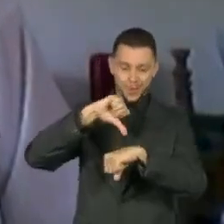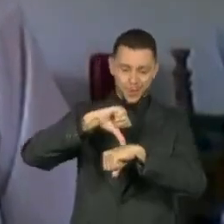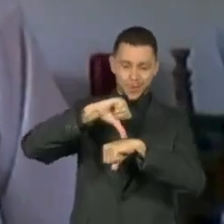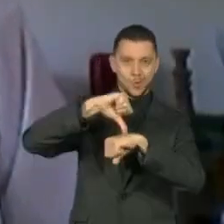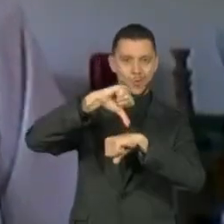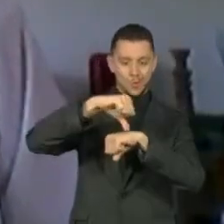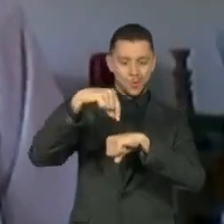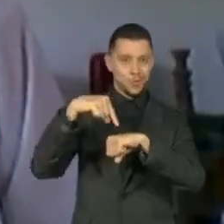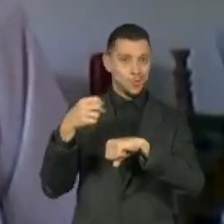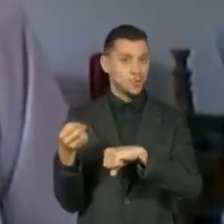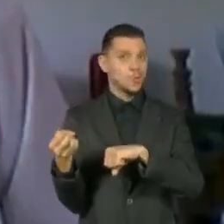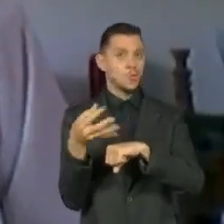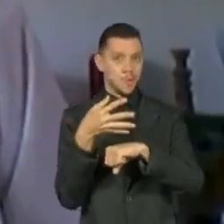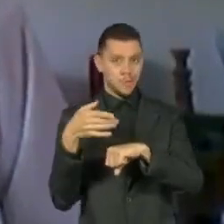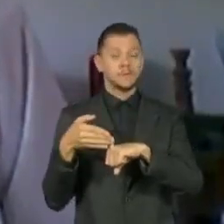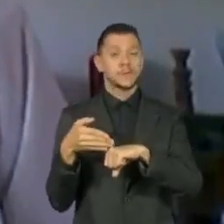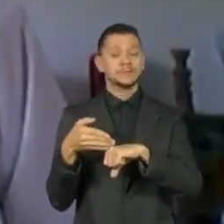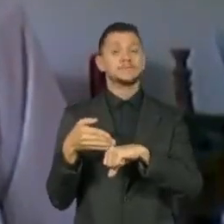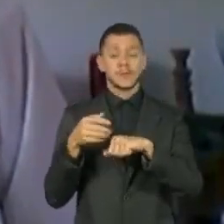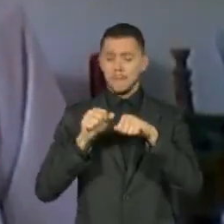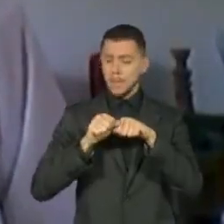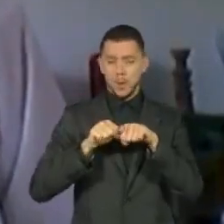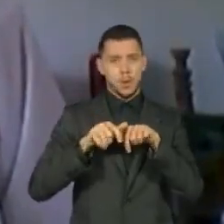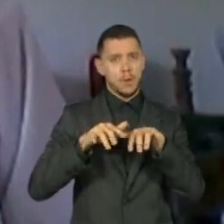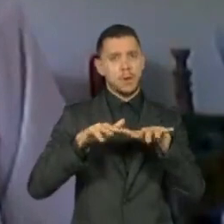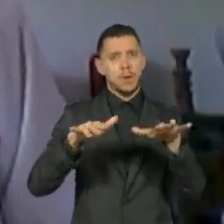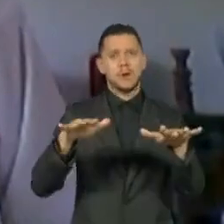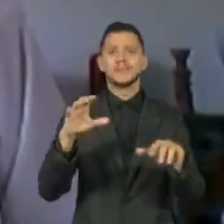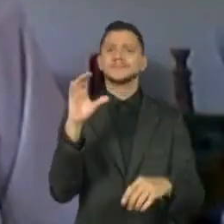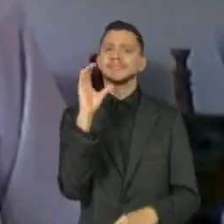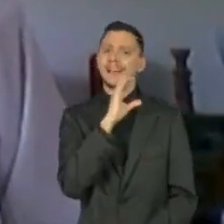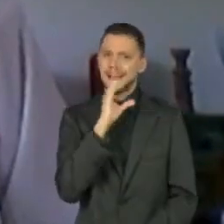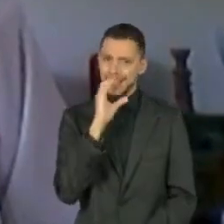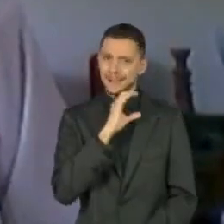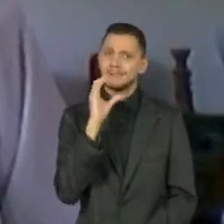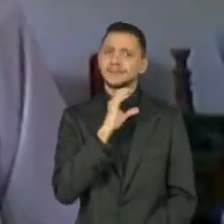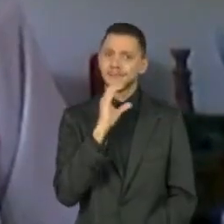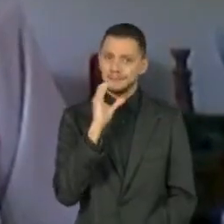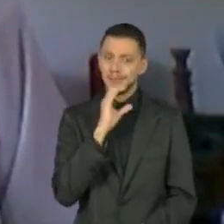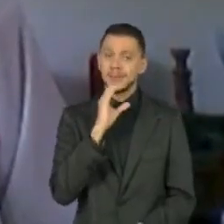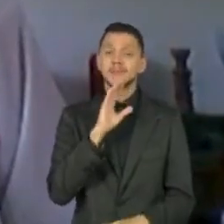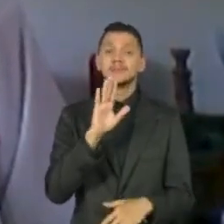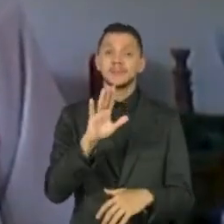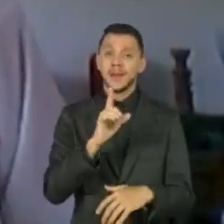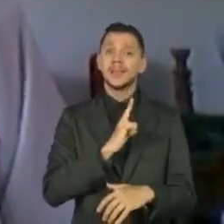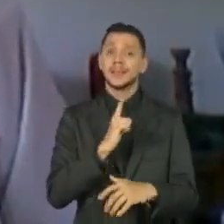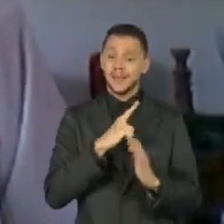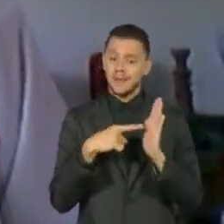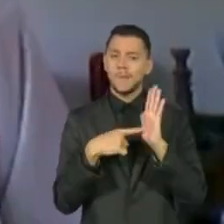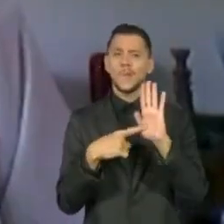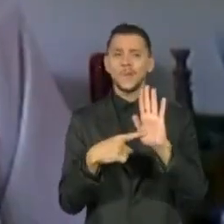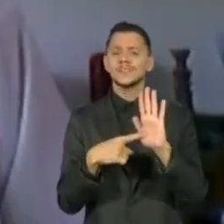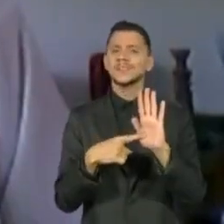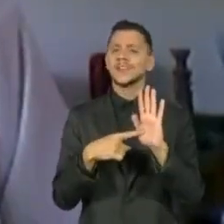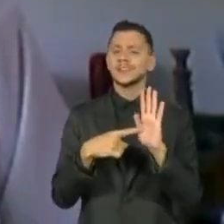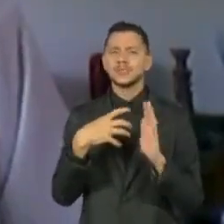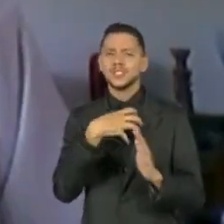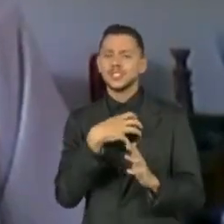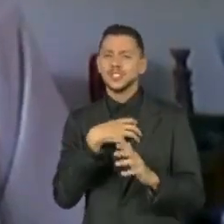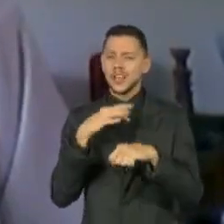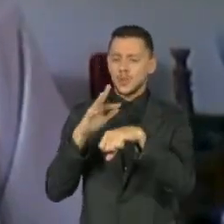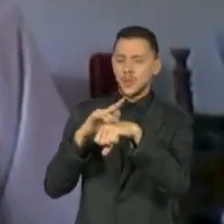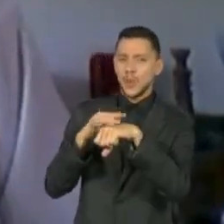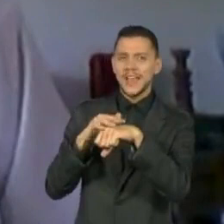e que se espalha muito rapidamente, mas que está apresentando um perfil de doença